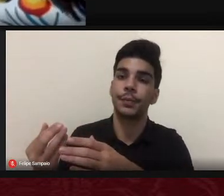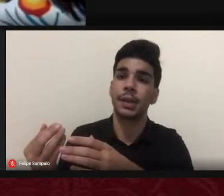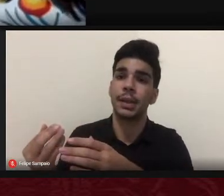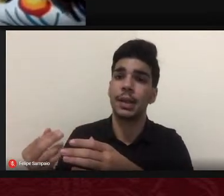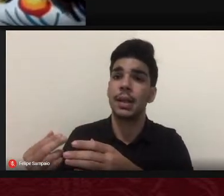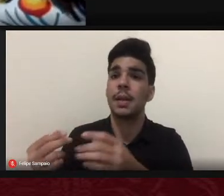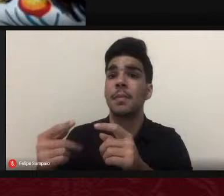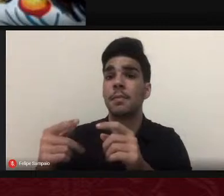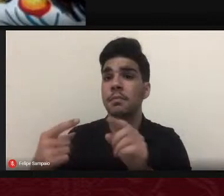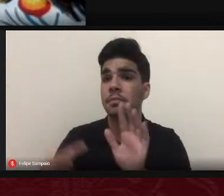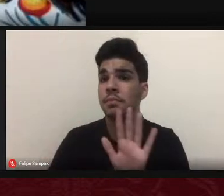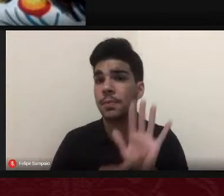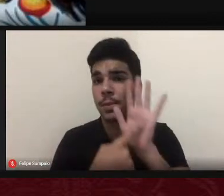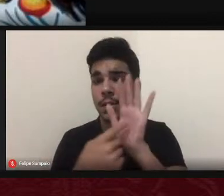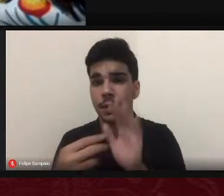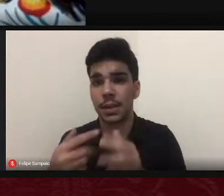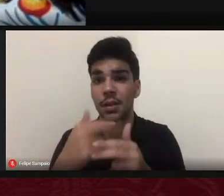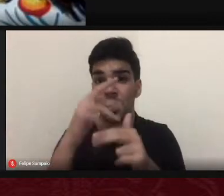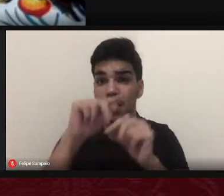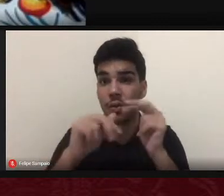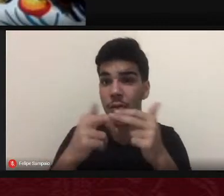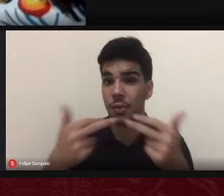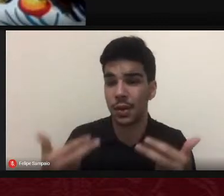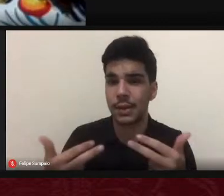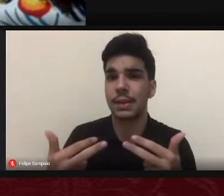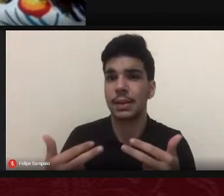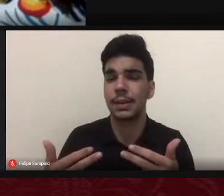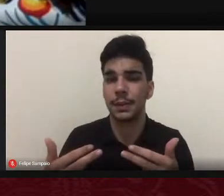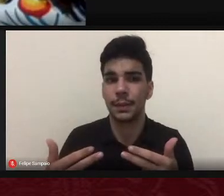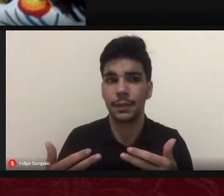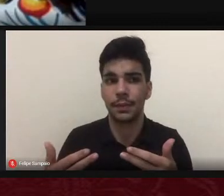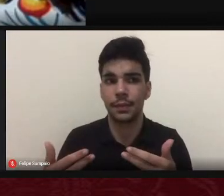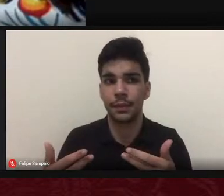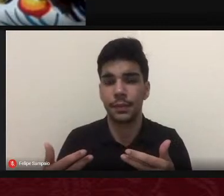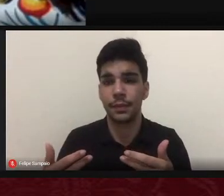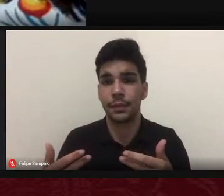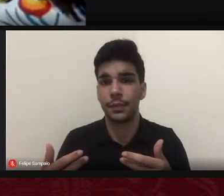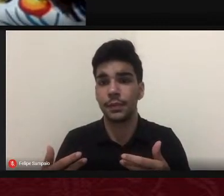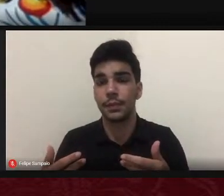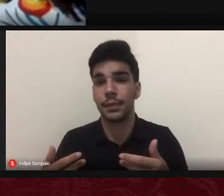instituições que materializaram a escolarização